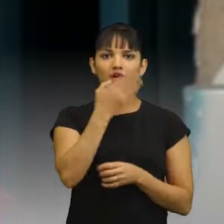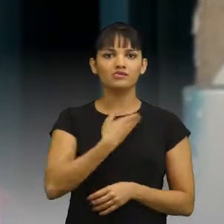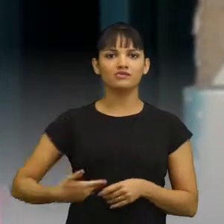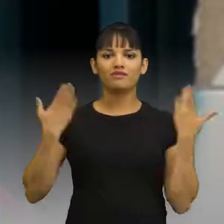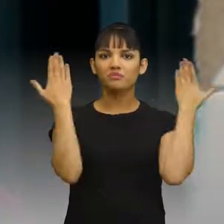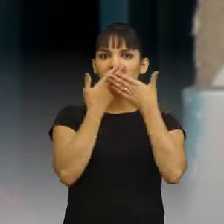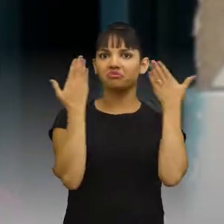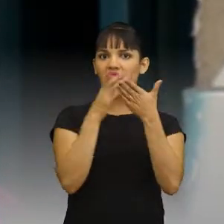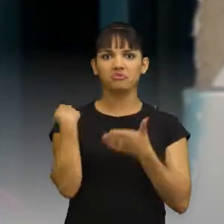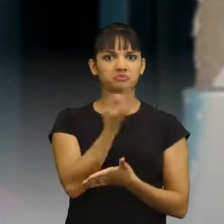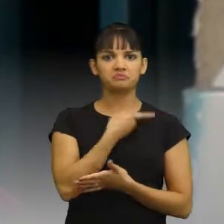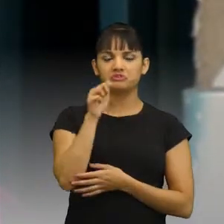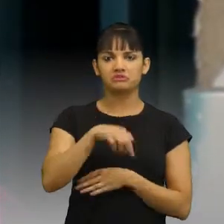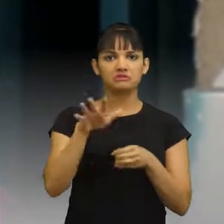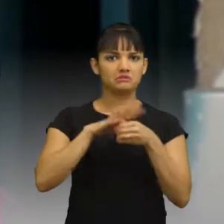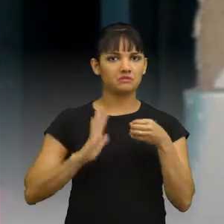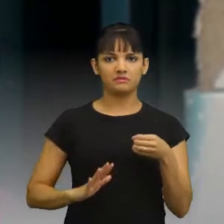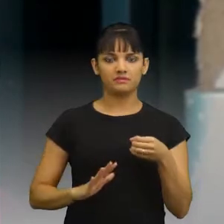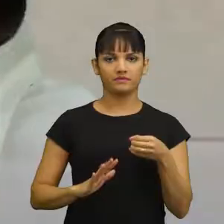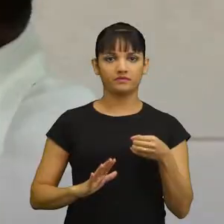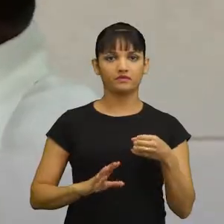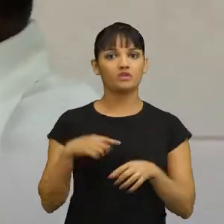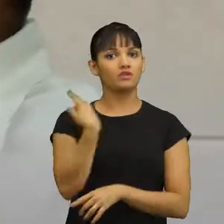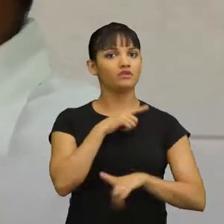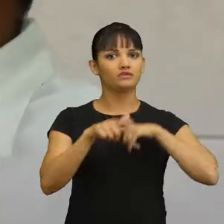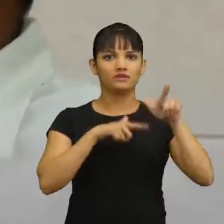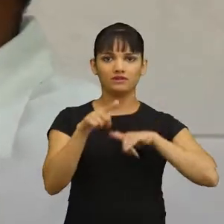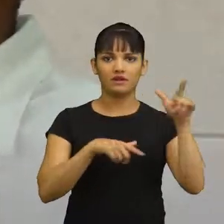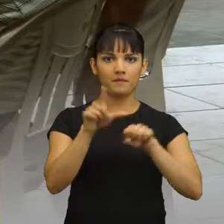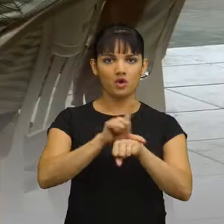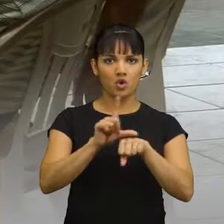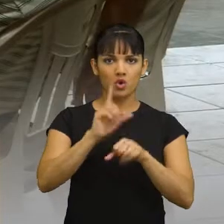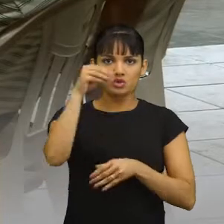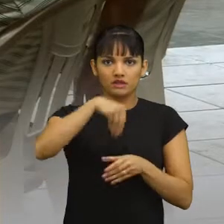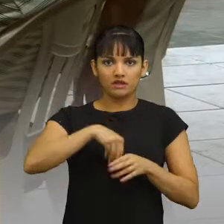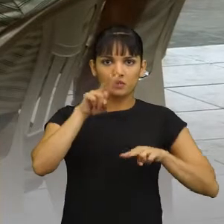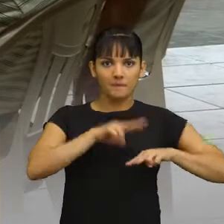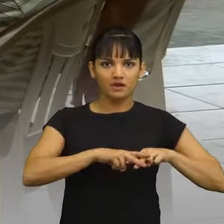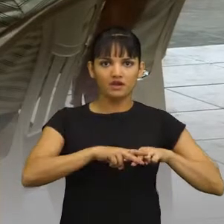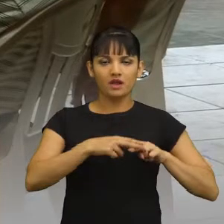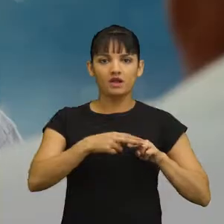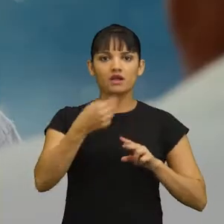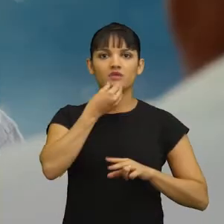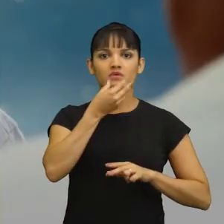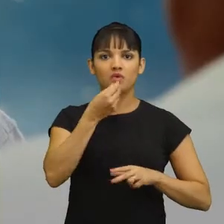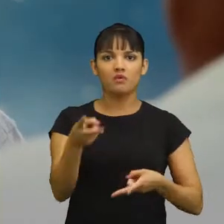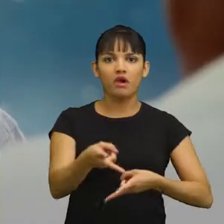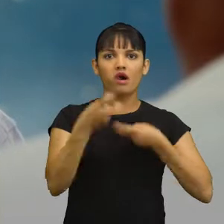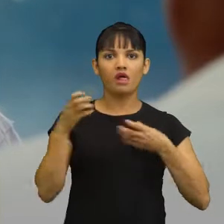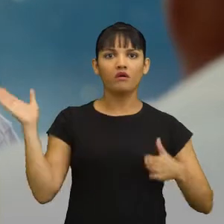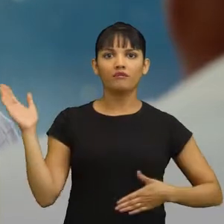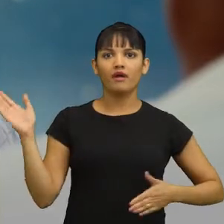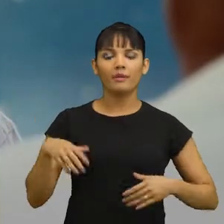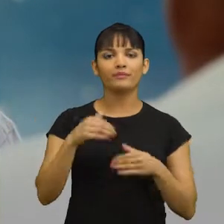O governador, ele não vê a samambaia. Então nós trabalhamos assim, nós presos com o ladrão solto. Nós não podemos